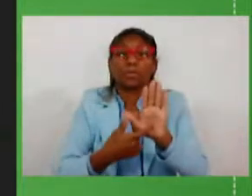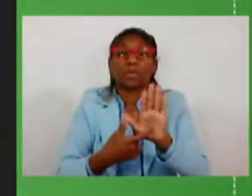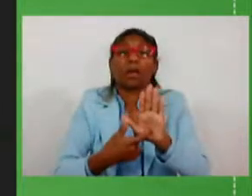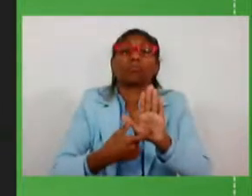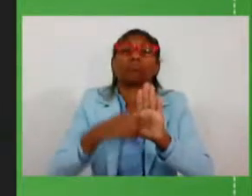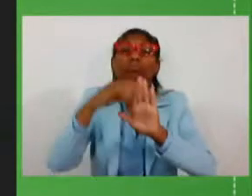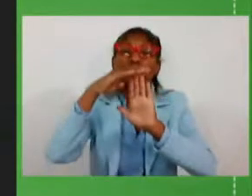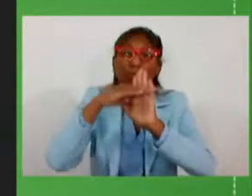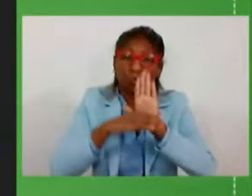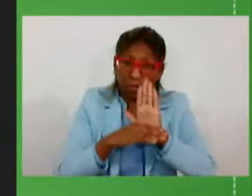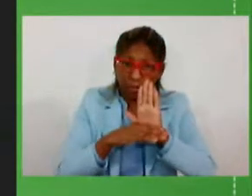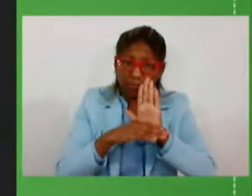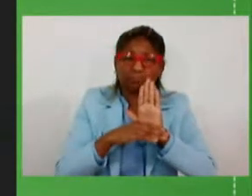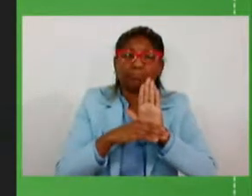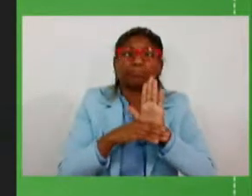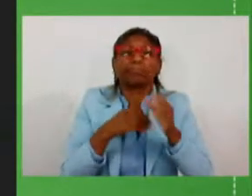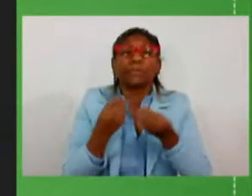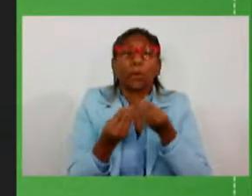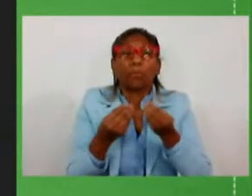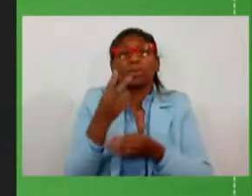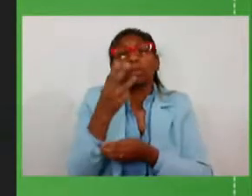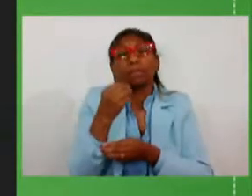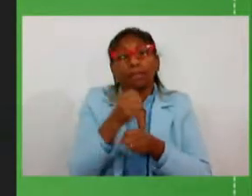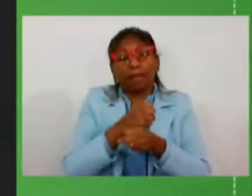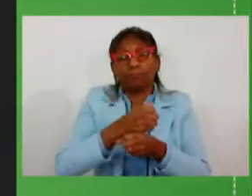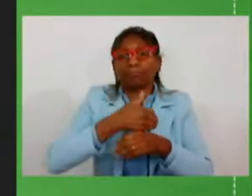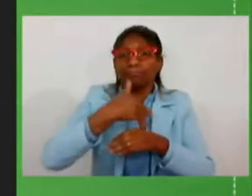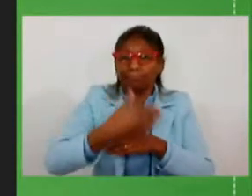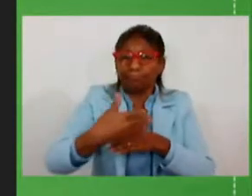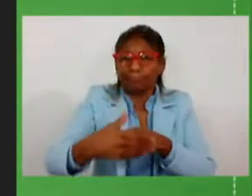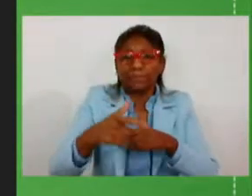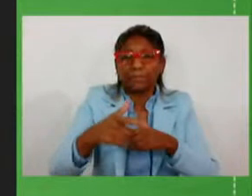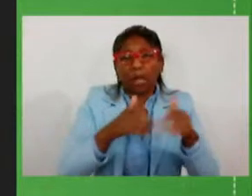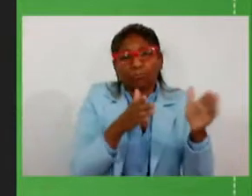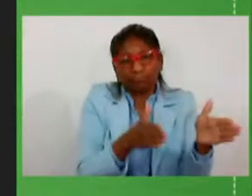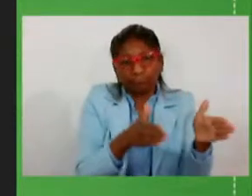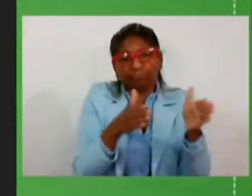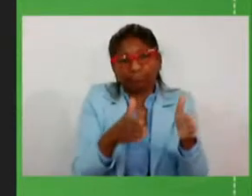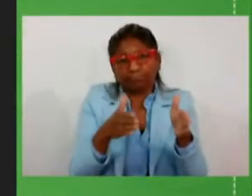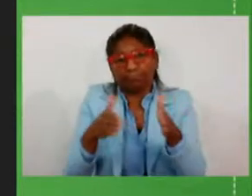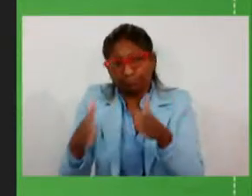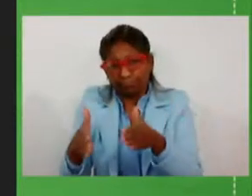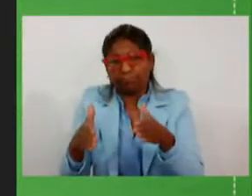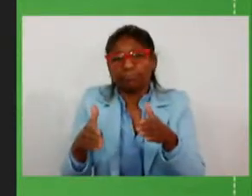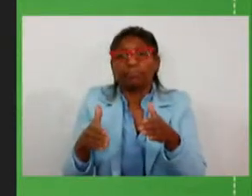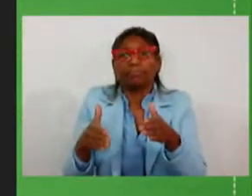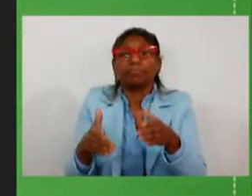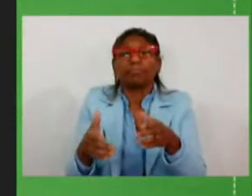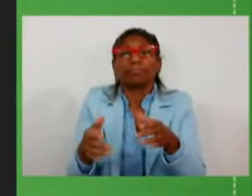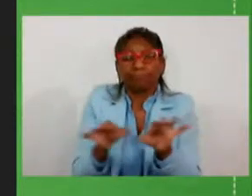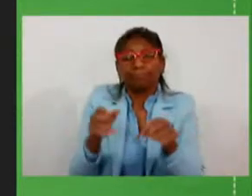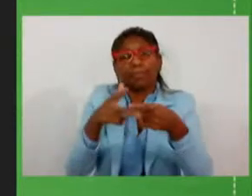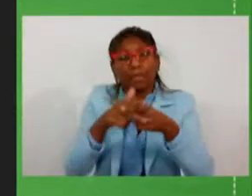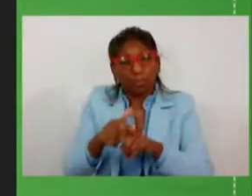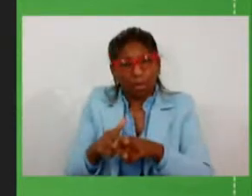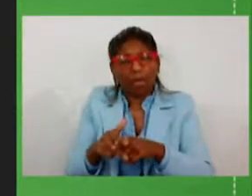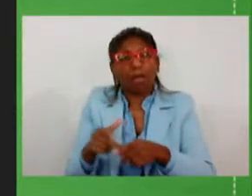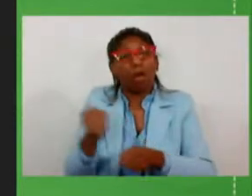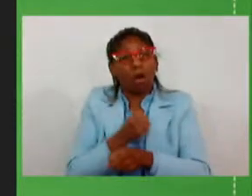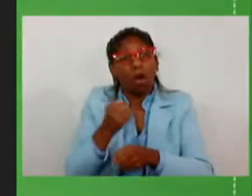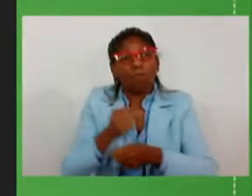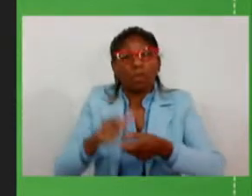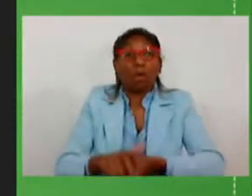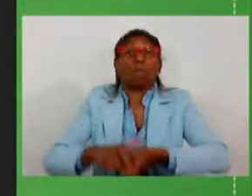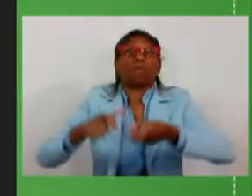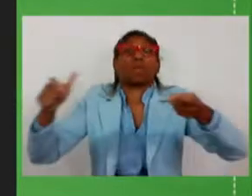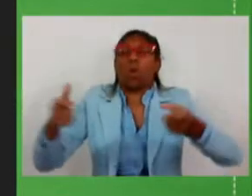dos 30 anos de concessão, prevendo os trabalhos iniciais, a recuperação, as obras de ampliação e melhoria obrigatórias